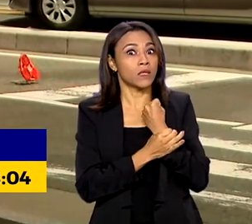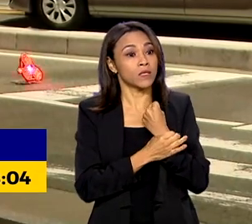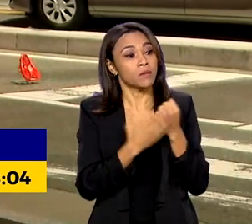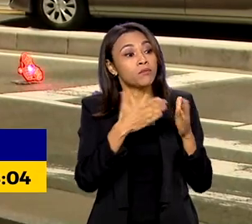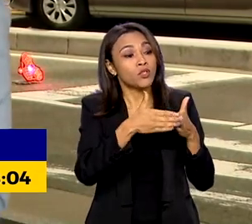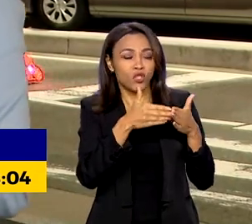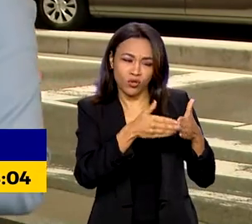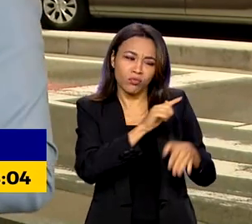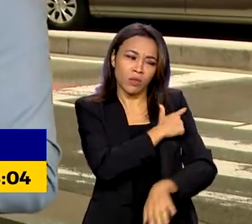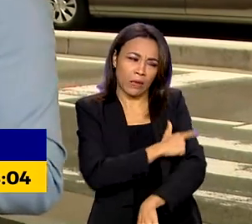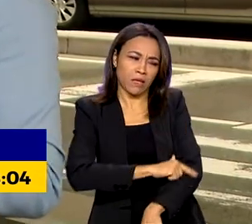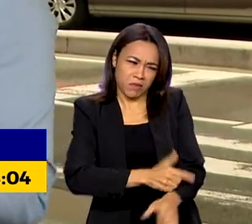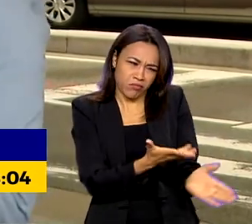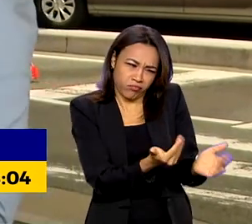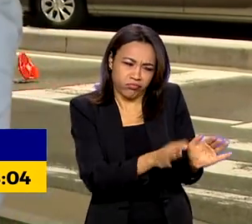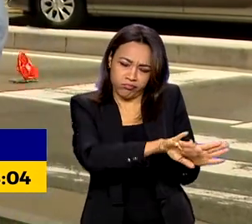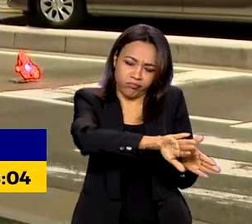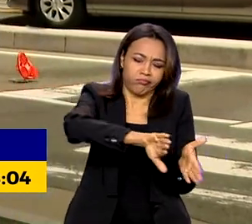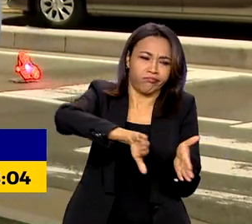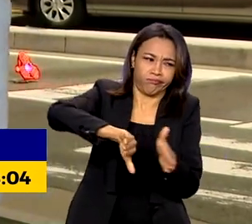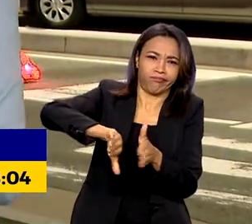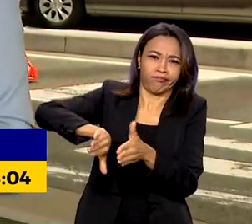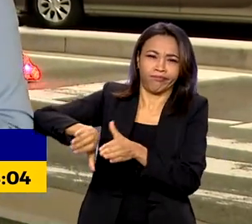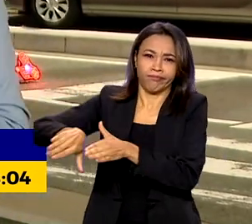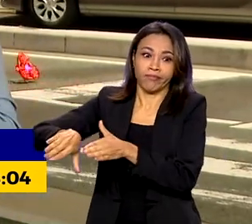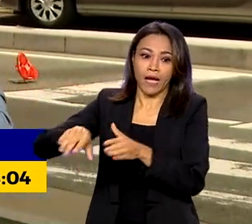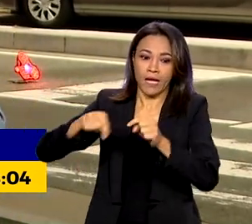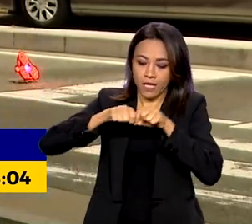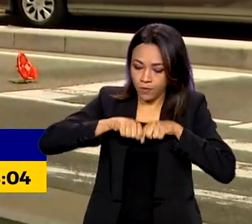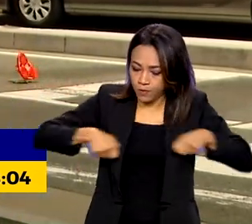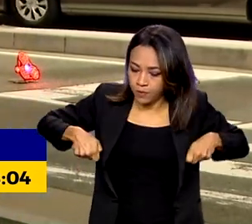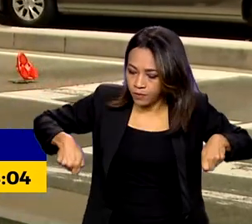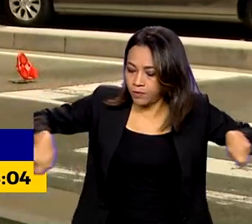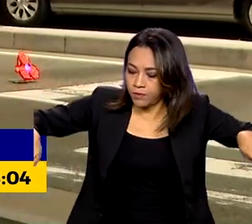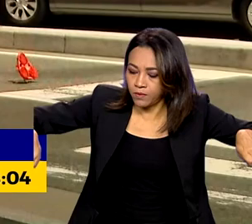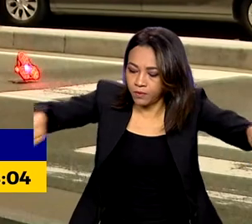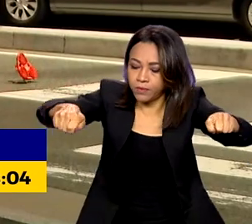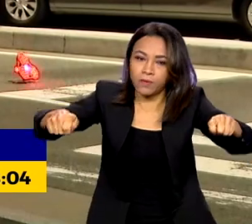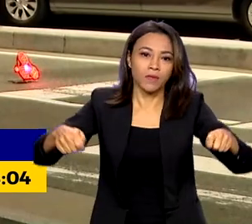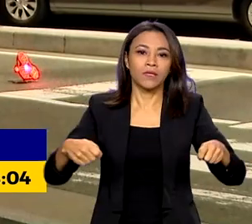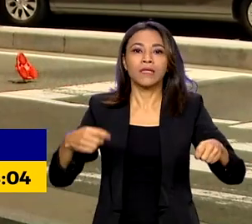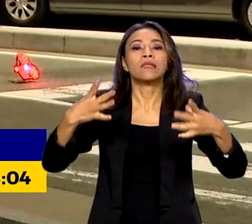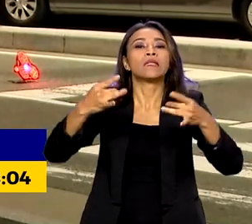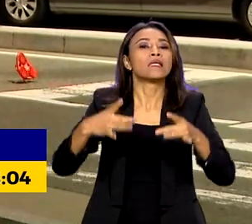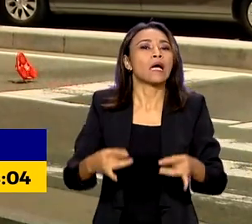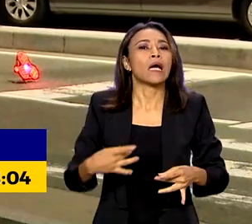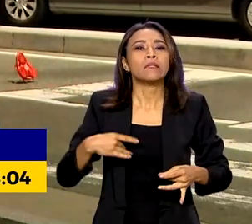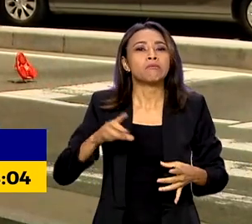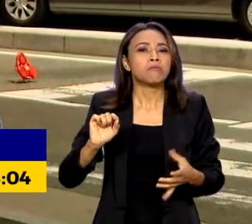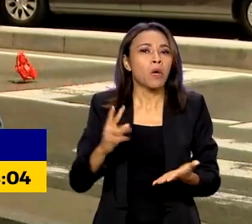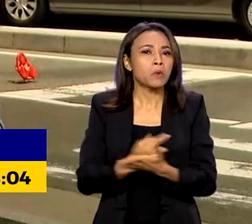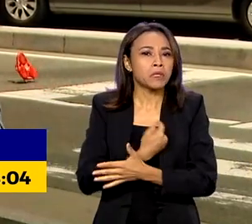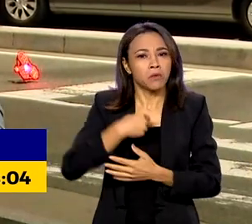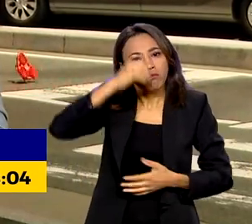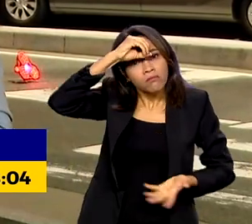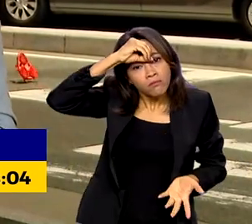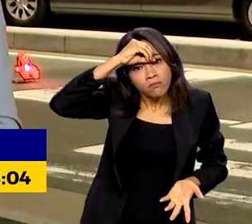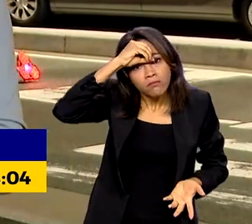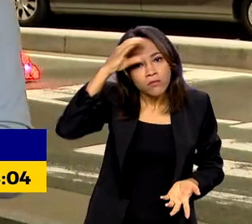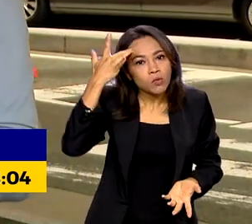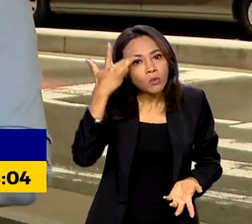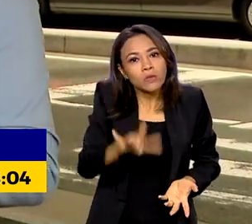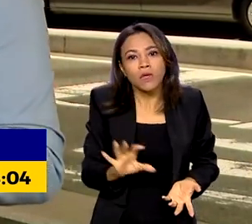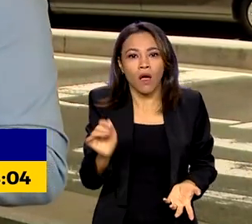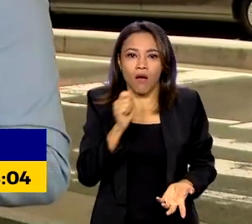que a gente saísse dessa área aqui atrás, eles inclusive isolaram a área, a gente ainda não tem mais detalhes do que aconteceu ou do que está